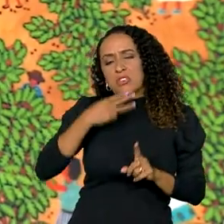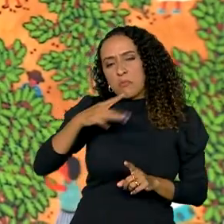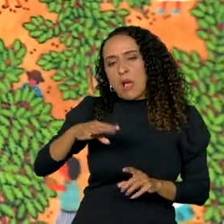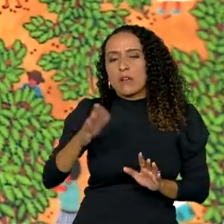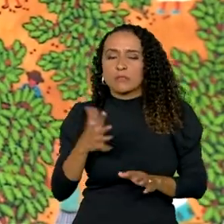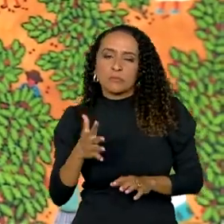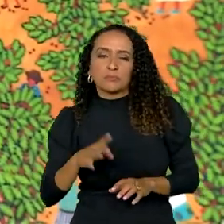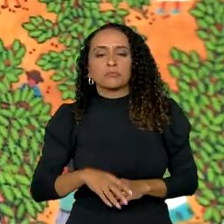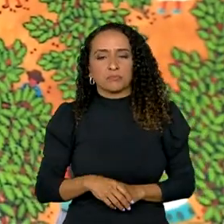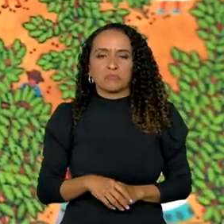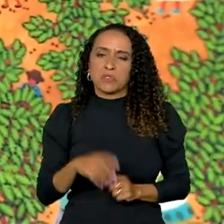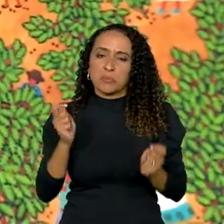Mês de março a gente deve anunciar.